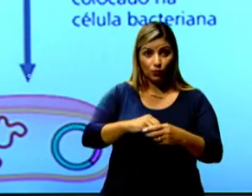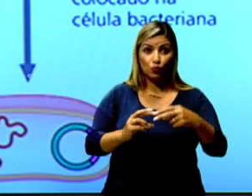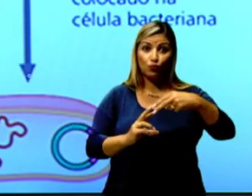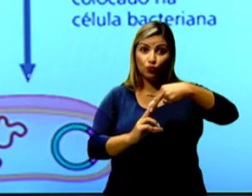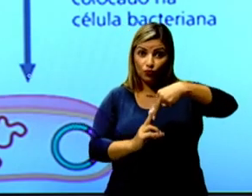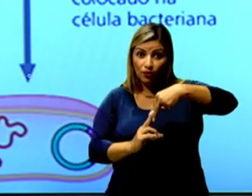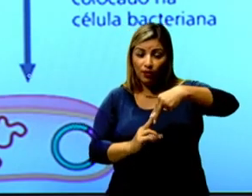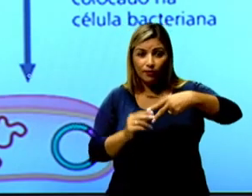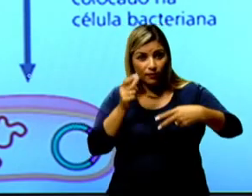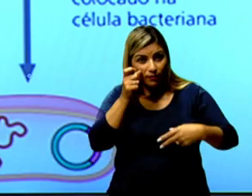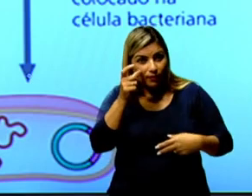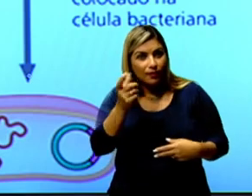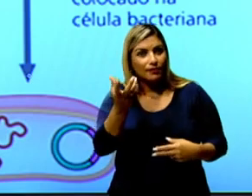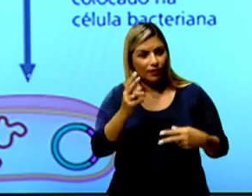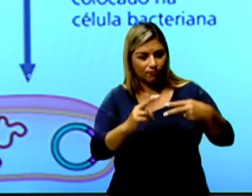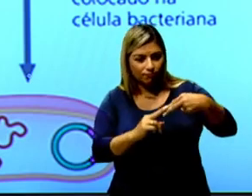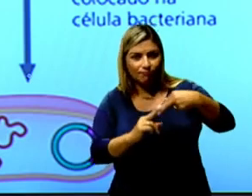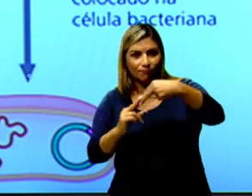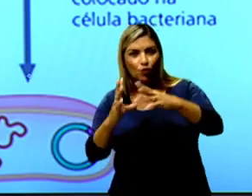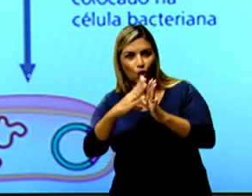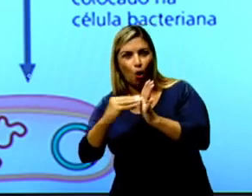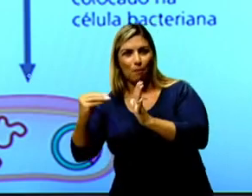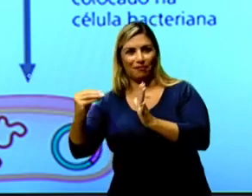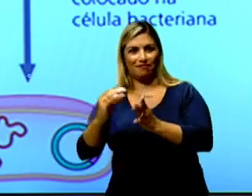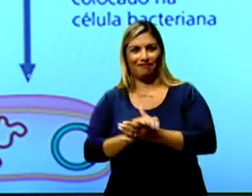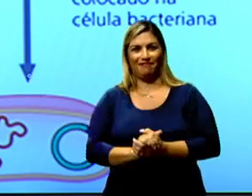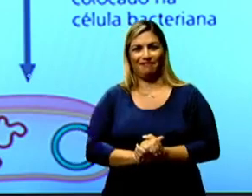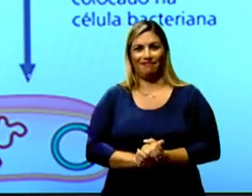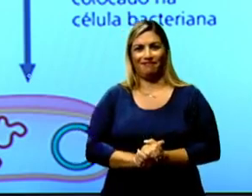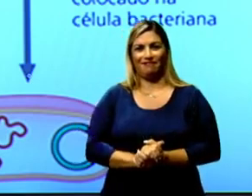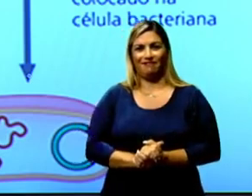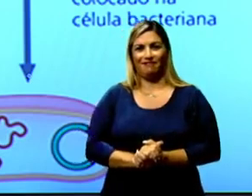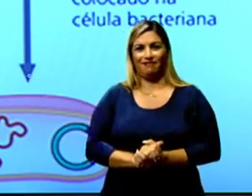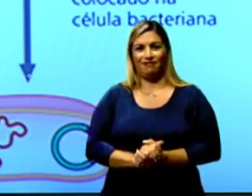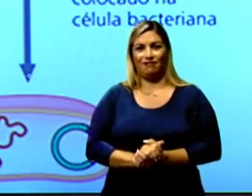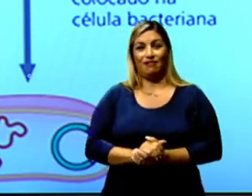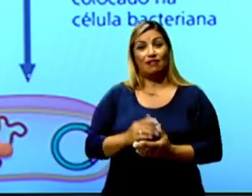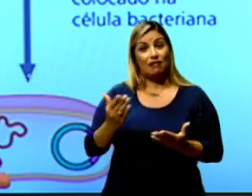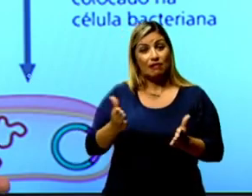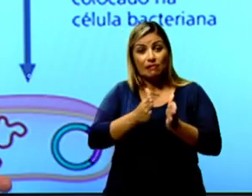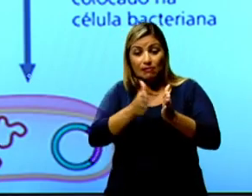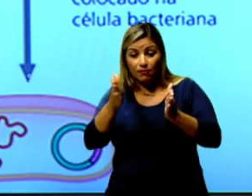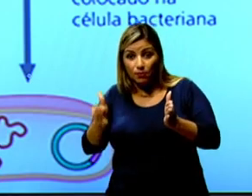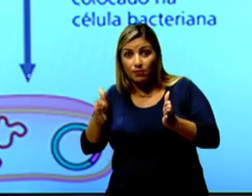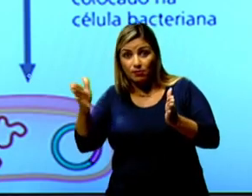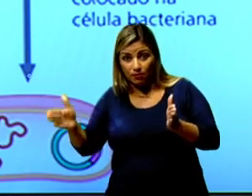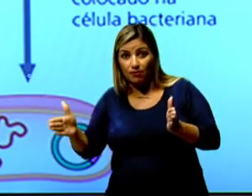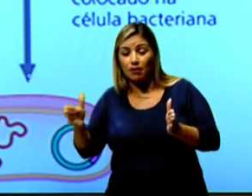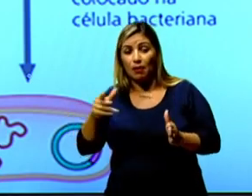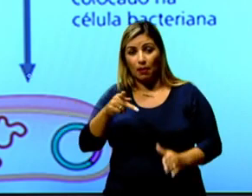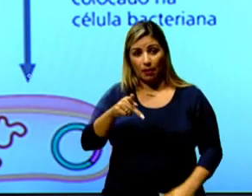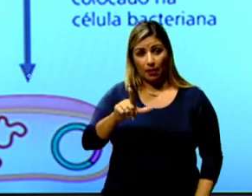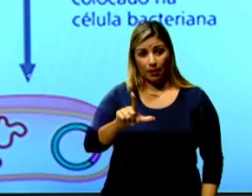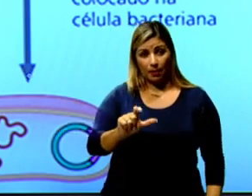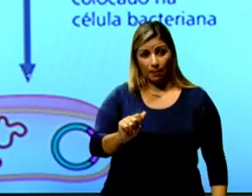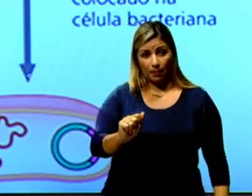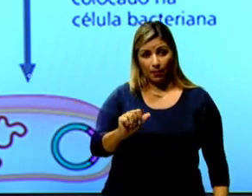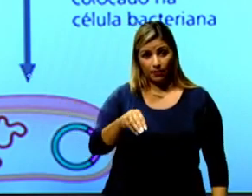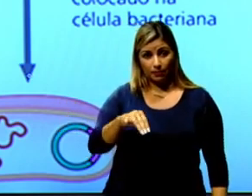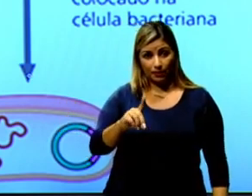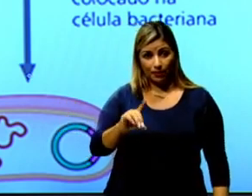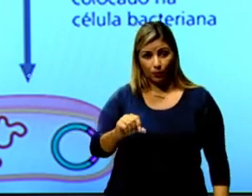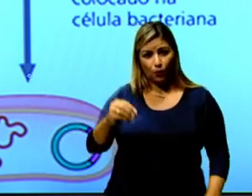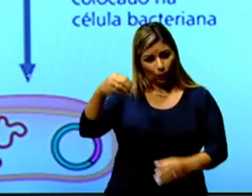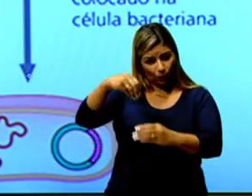de interesse que se quer clonar. Na sequência, o plasmídio, ele é colocado dentro de uma célula bacteriana,